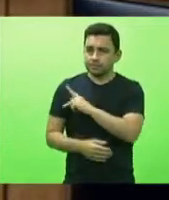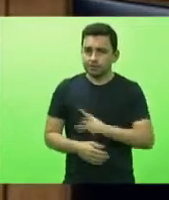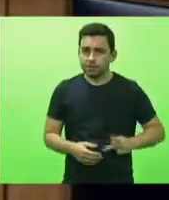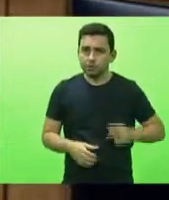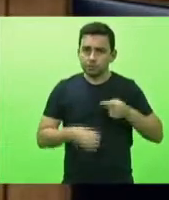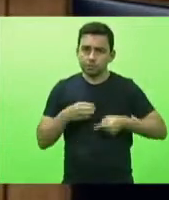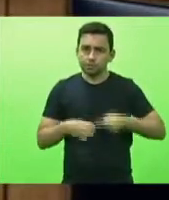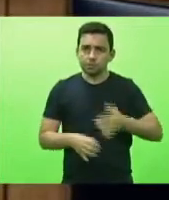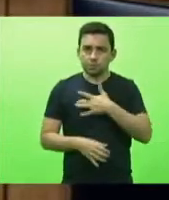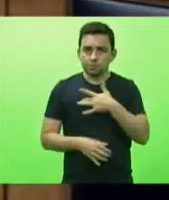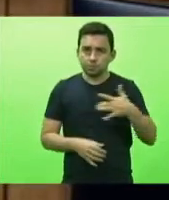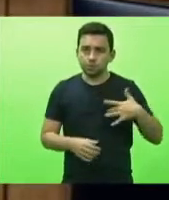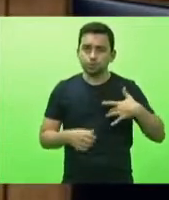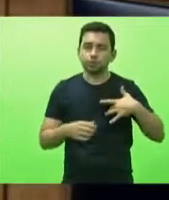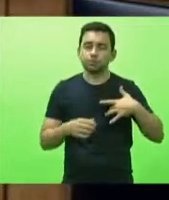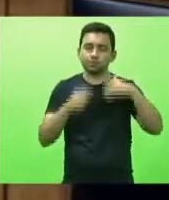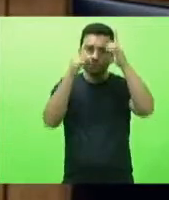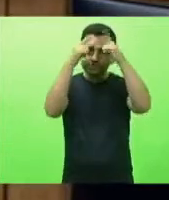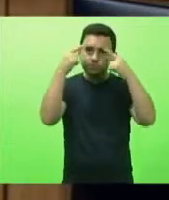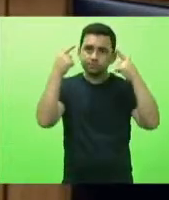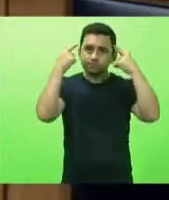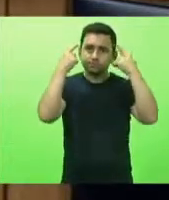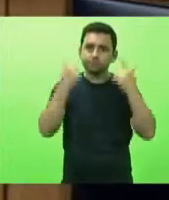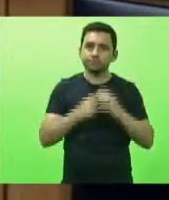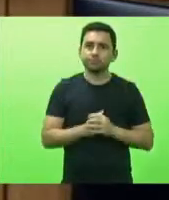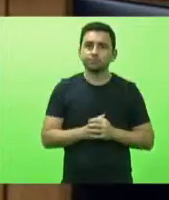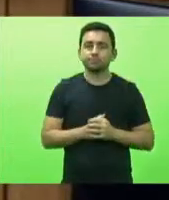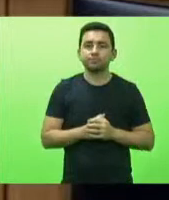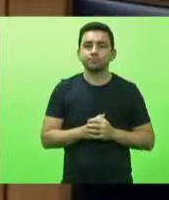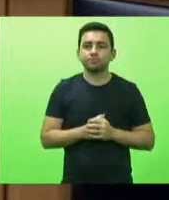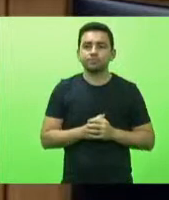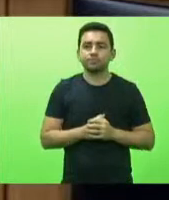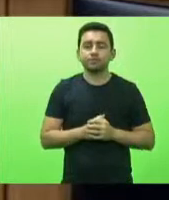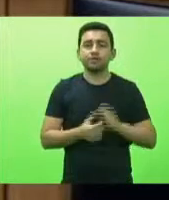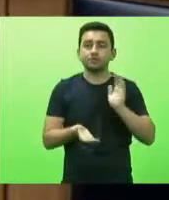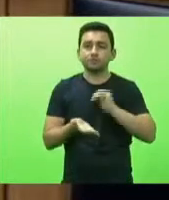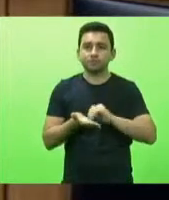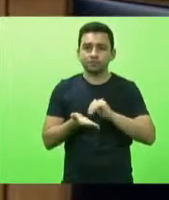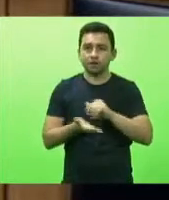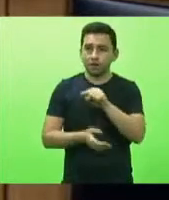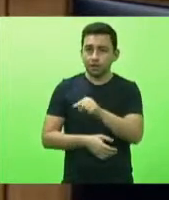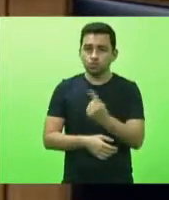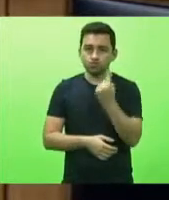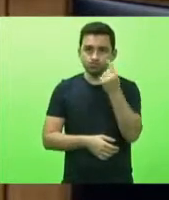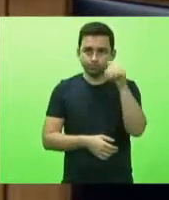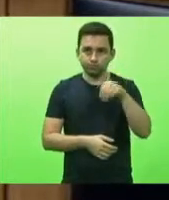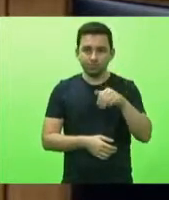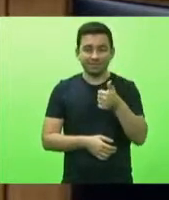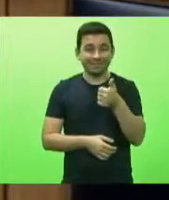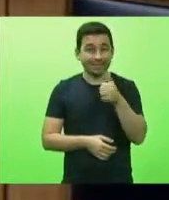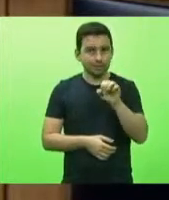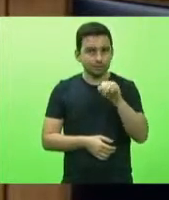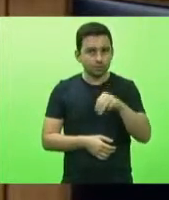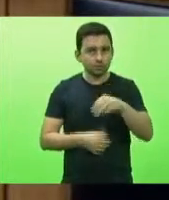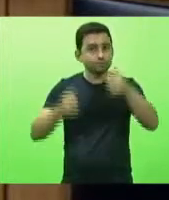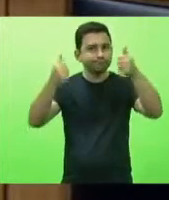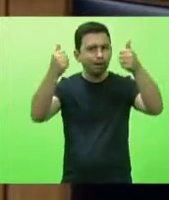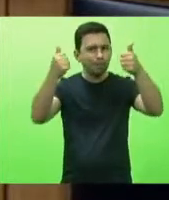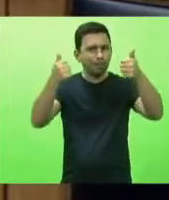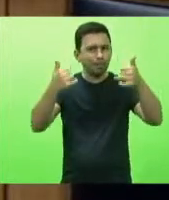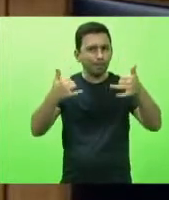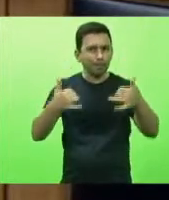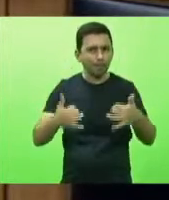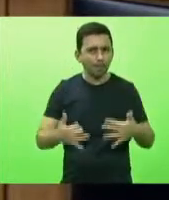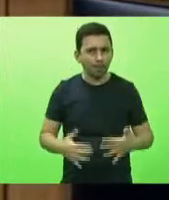de saúde deputado Sareta aí o secretário vai ter um minuto os dez minutos para explanar aí o plano